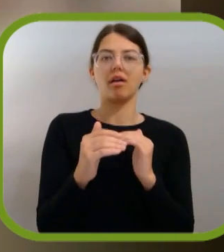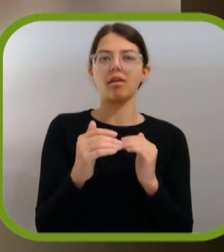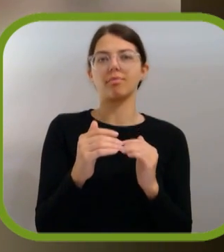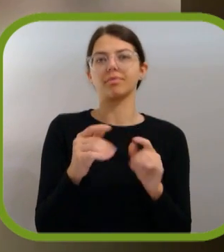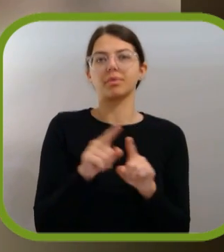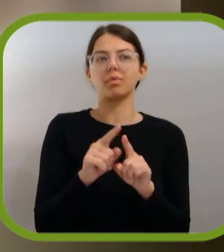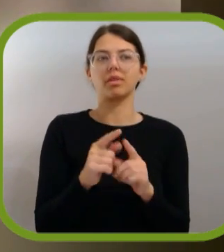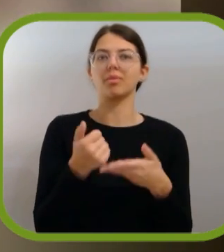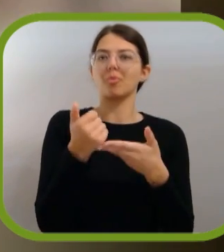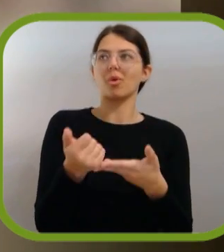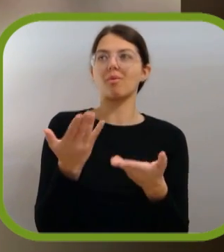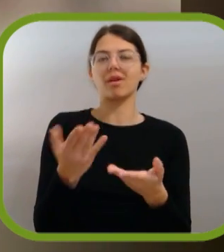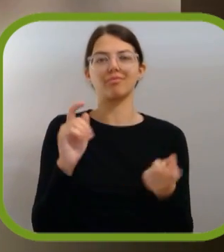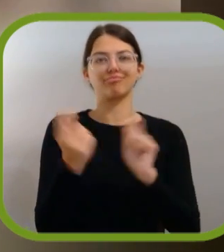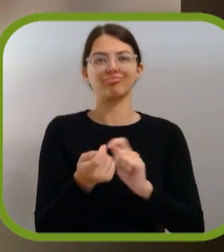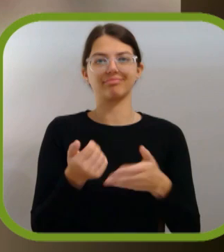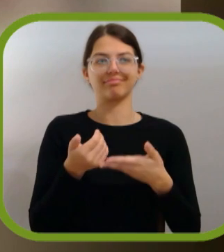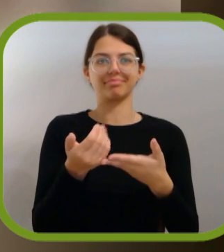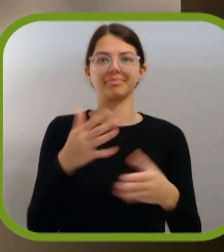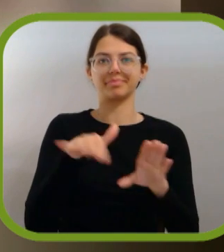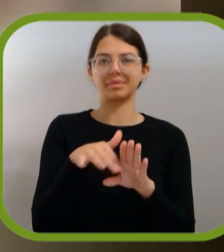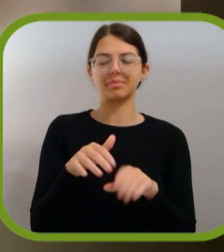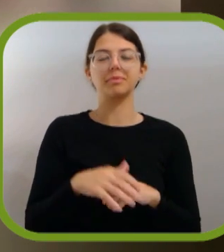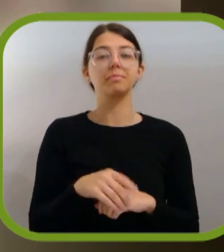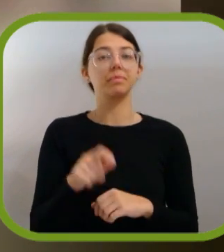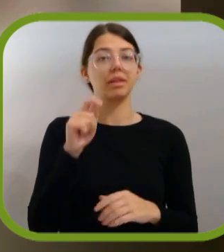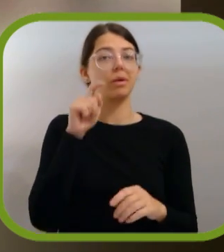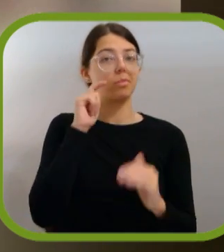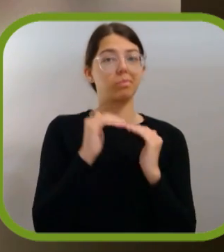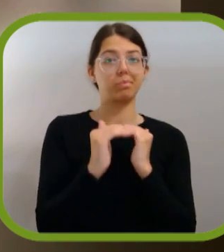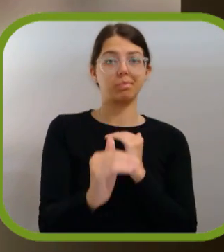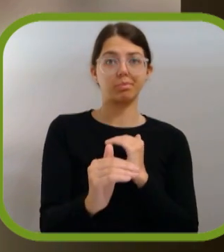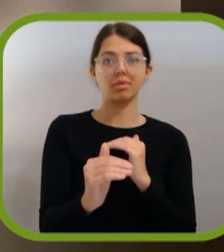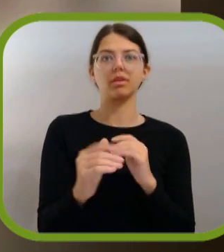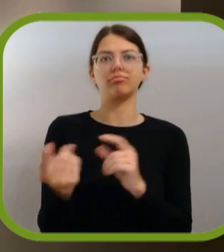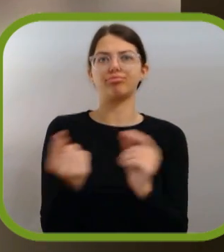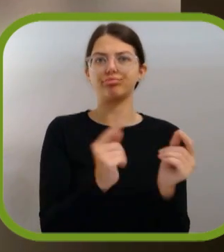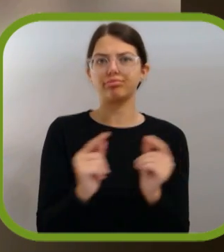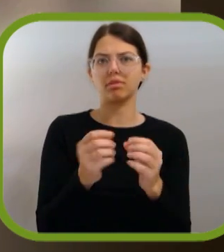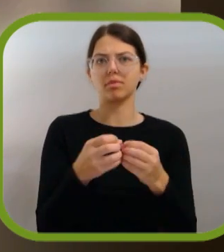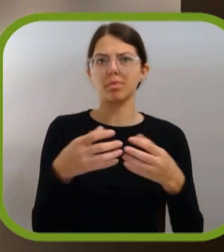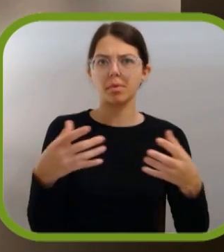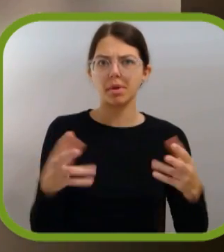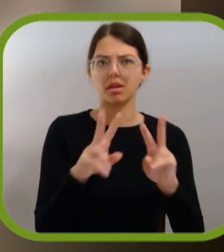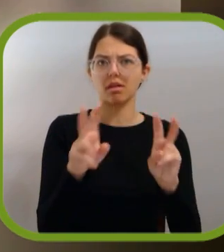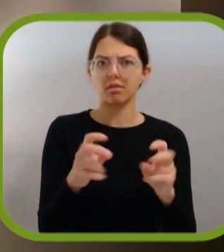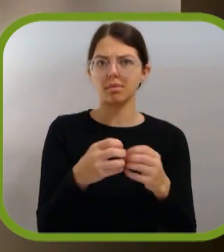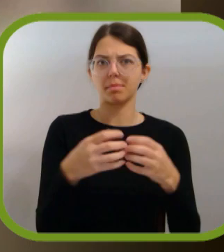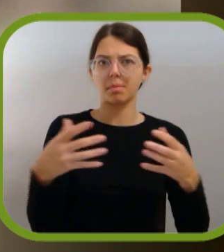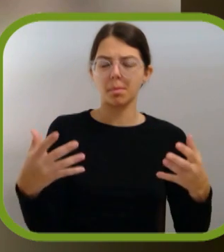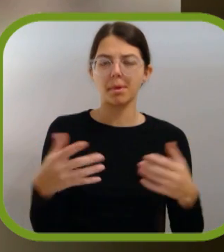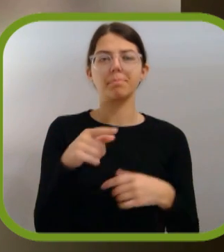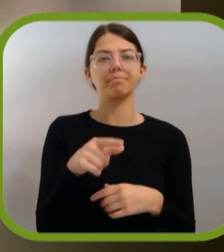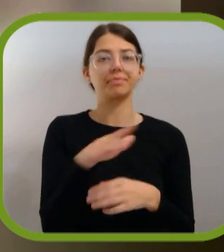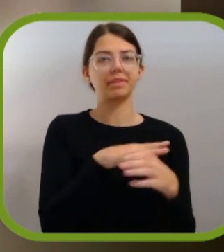o seu contributo para a mudança. A sustentabilidade tem cada vez mais vindo a ganhar espaço no debate atual. De que